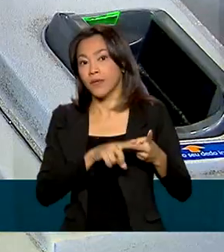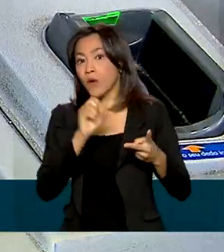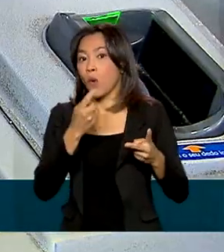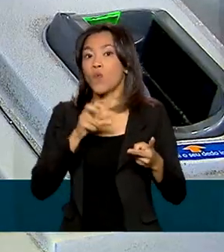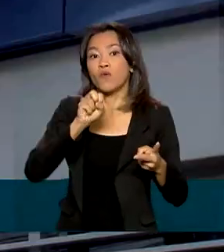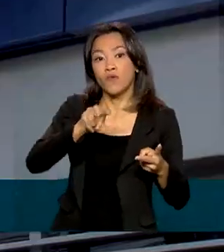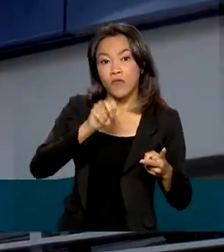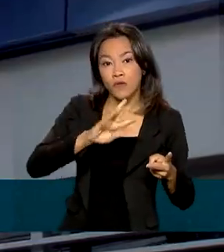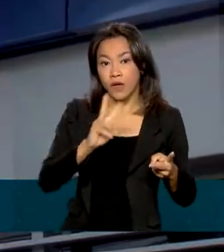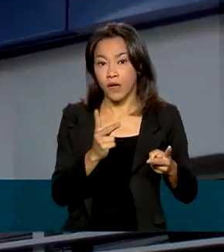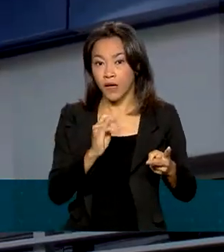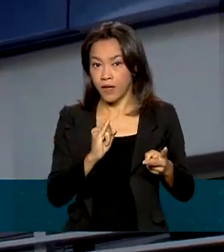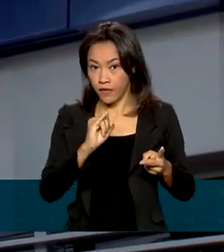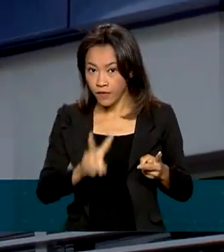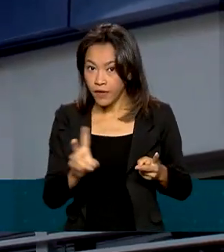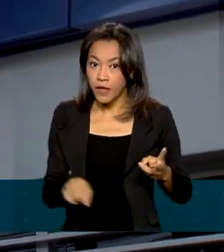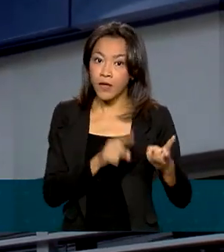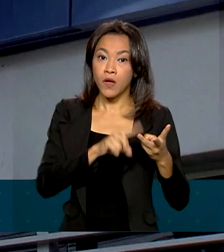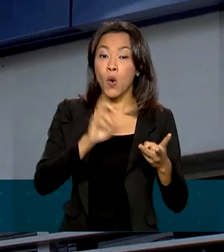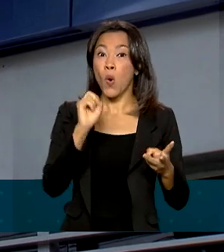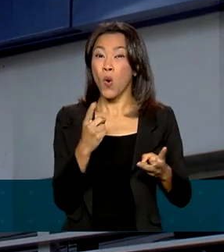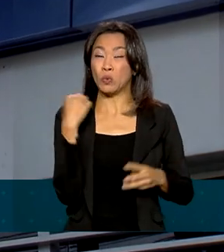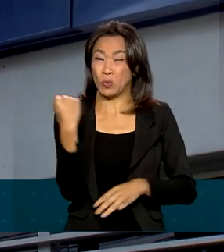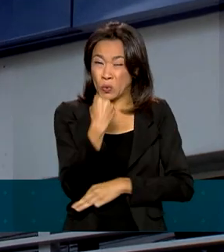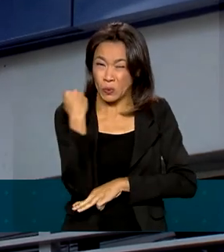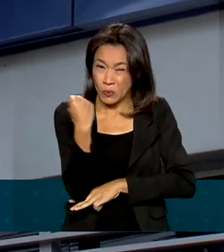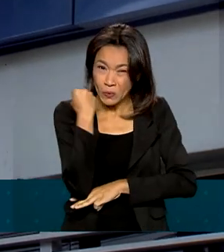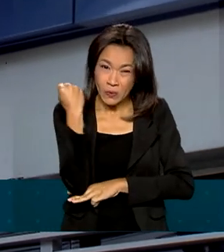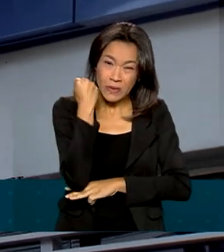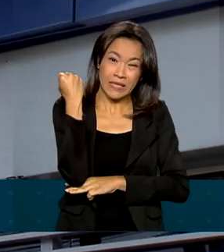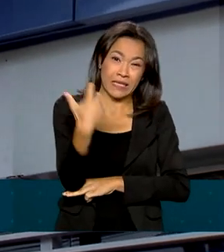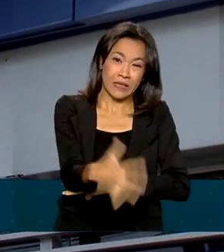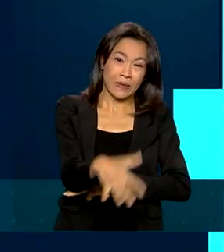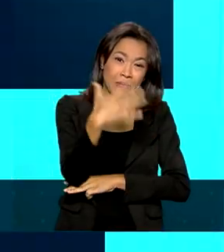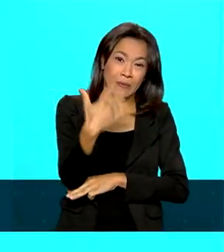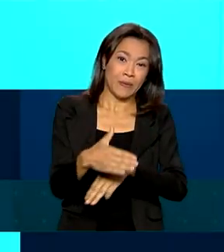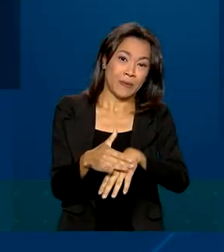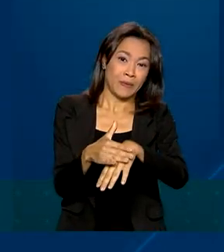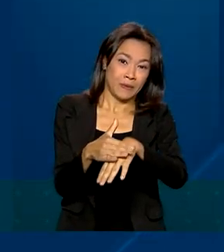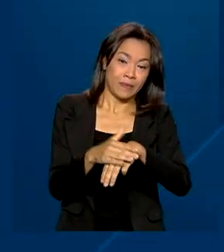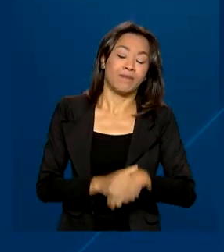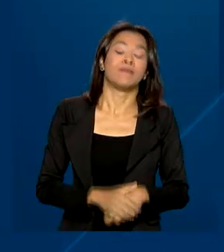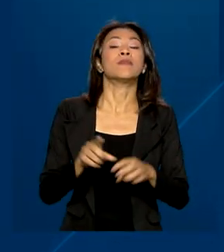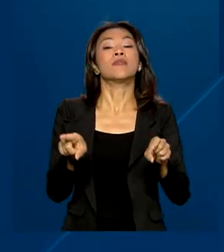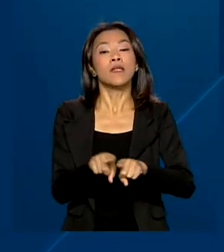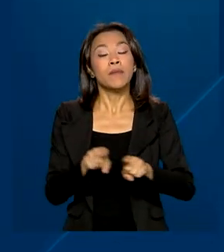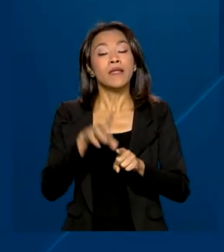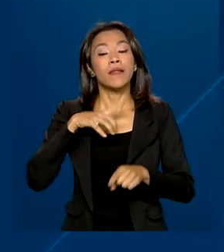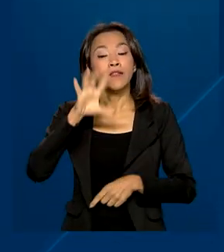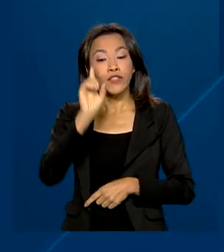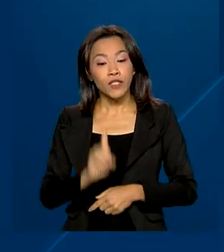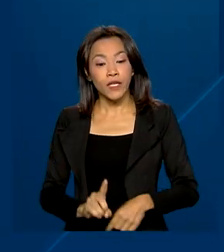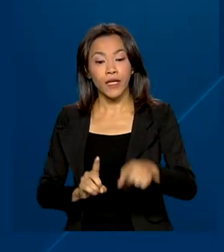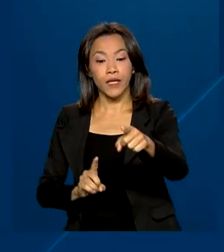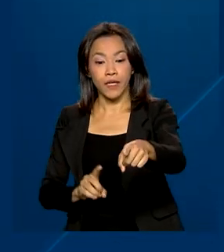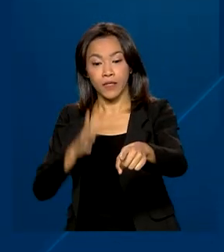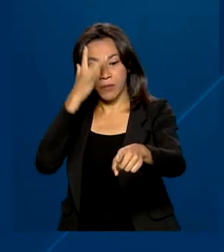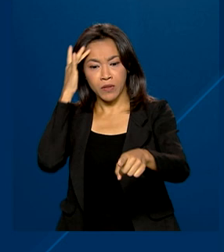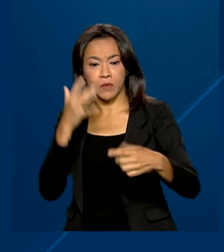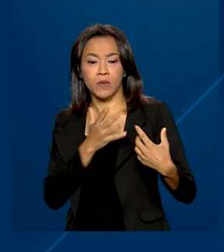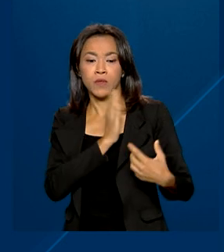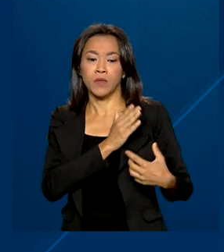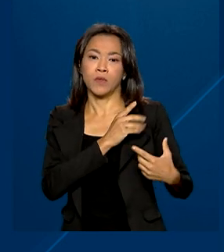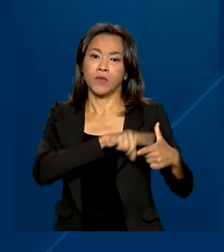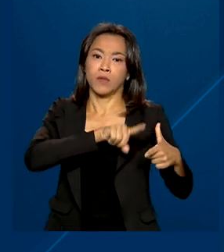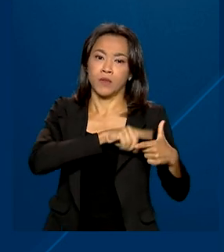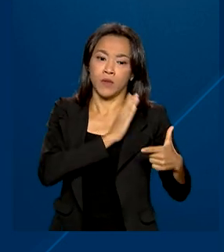vírus HIV ou estiver em estágio terminal em razão de doença grave. Também dão direito ao saque cardiopatia grave,